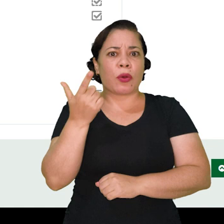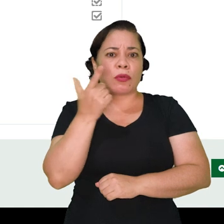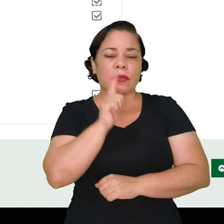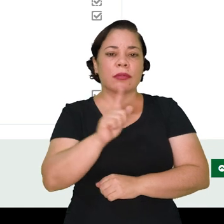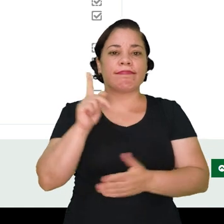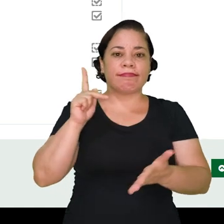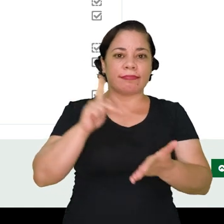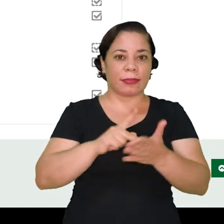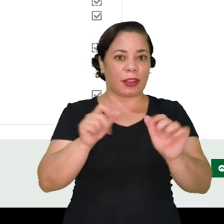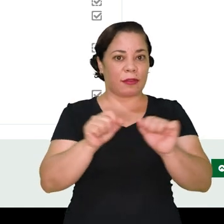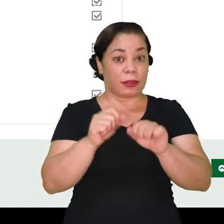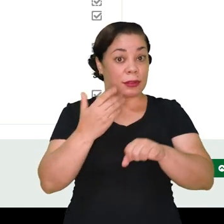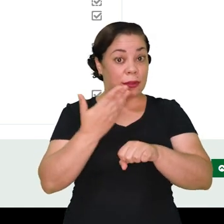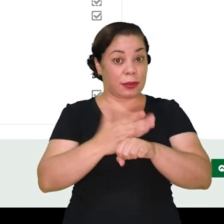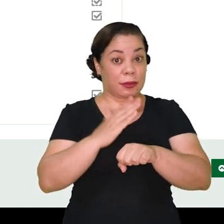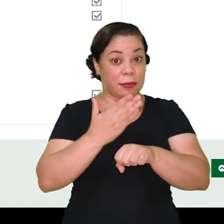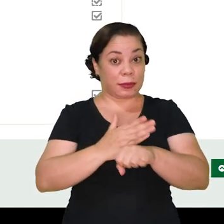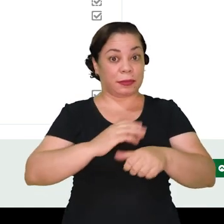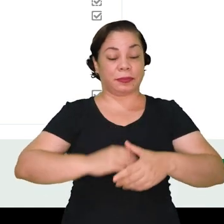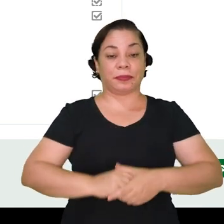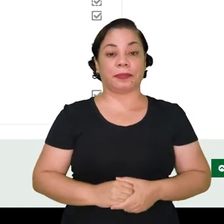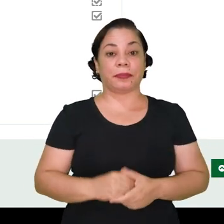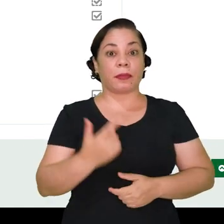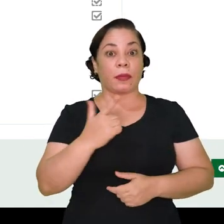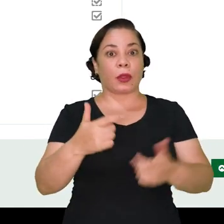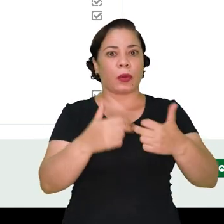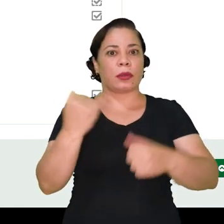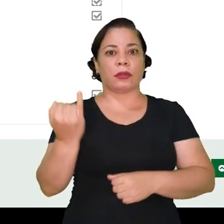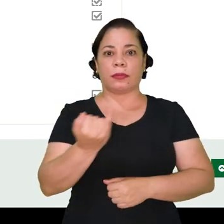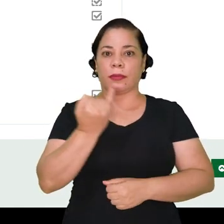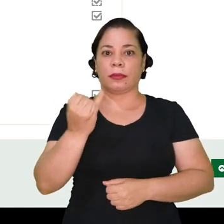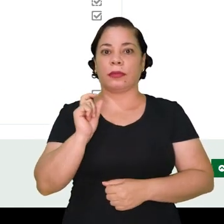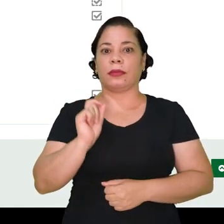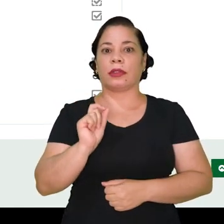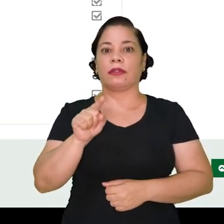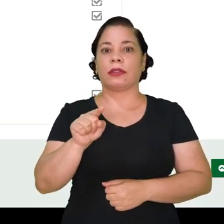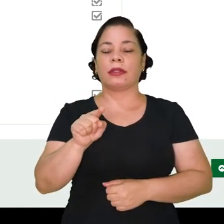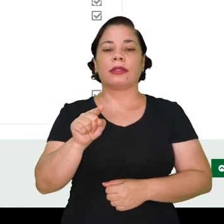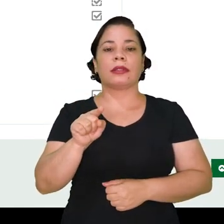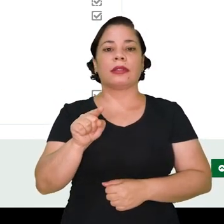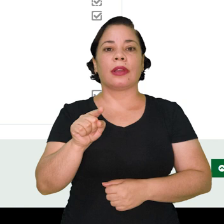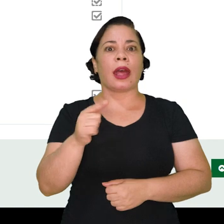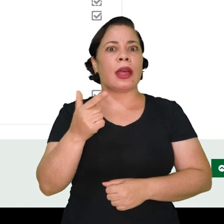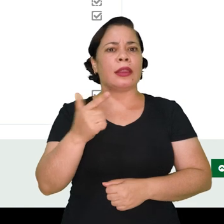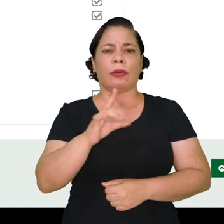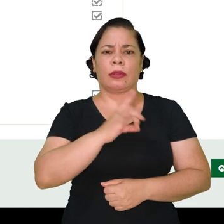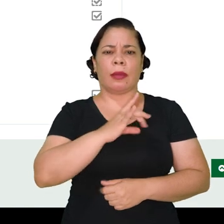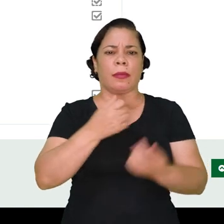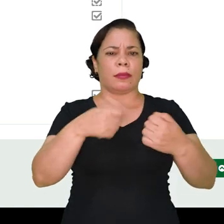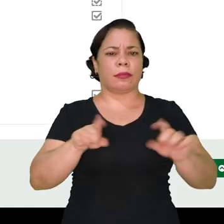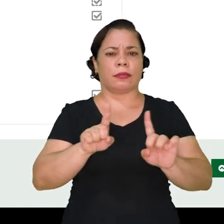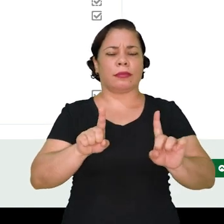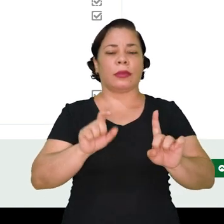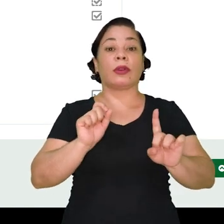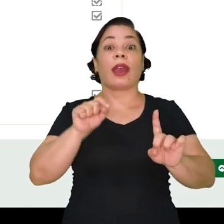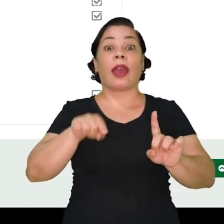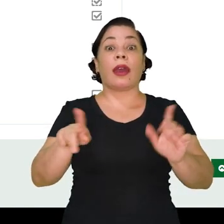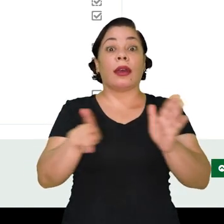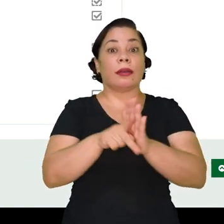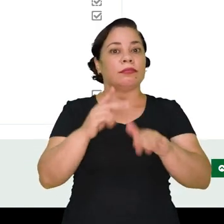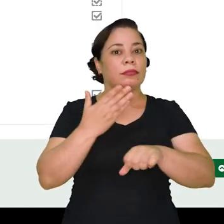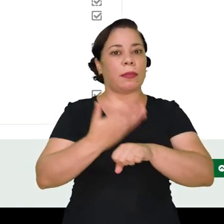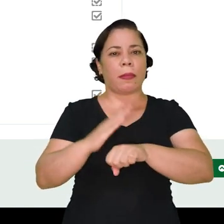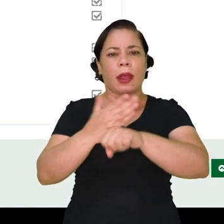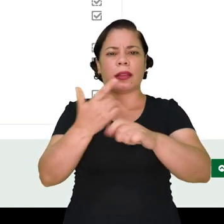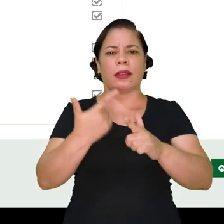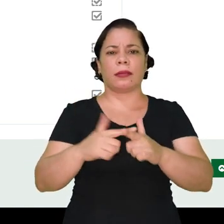para que você consiga realmente realizar a sua prática. Uma questão bem importante aqui também é que você não tenha medo, porque aqui é um espaço